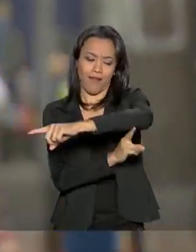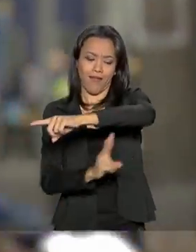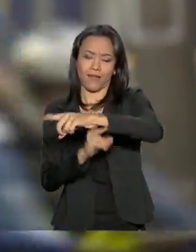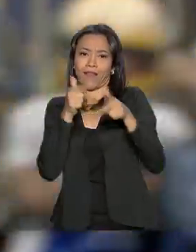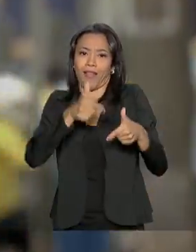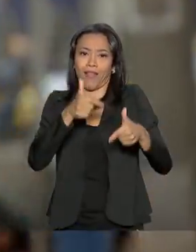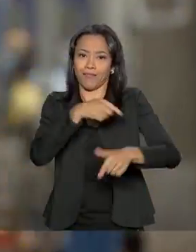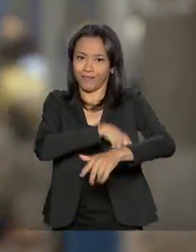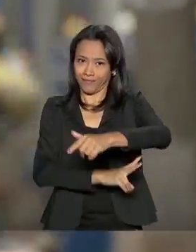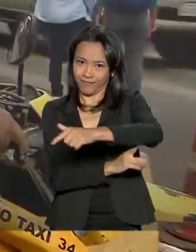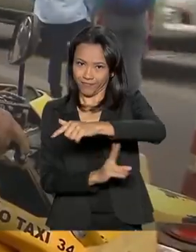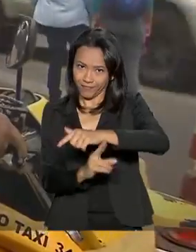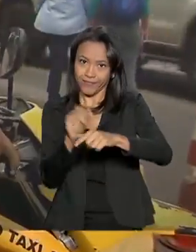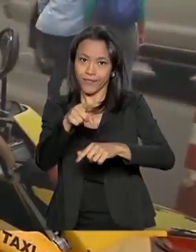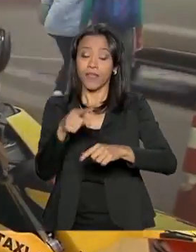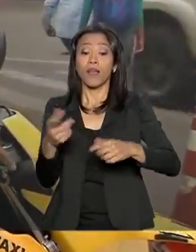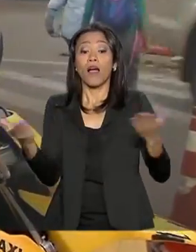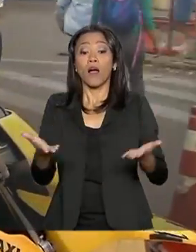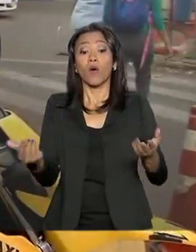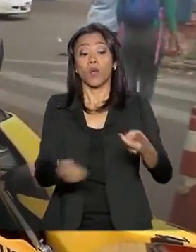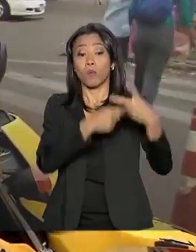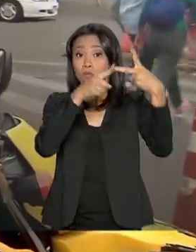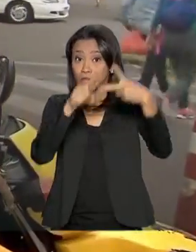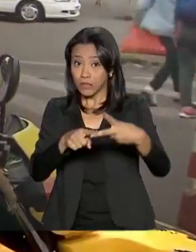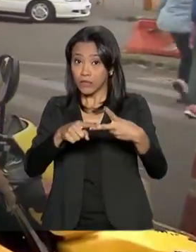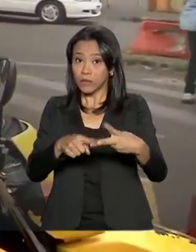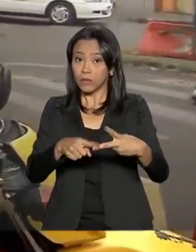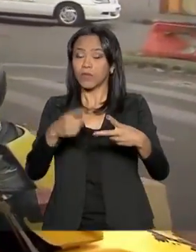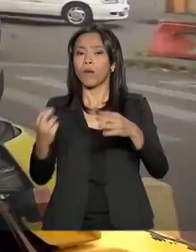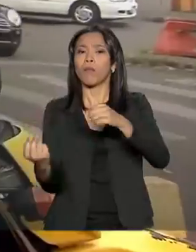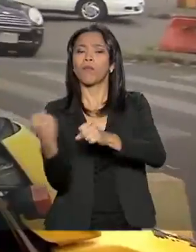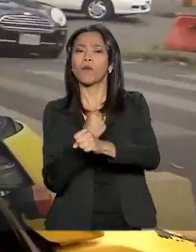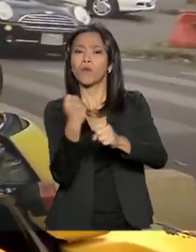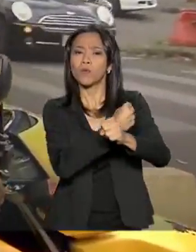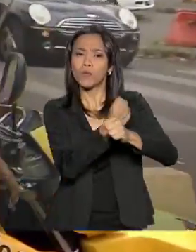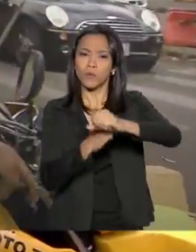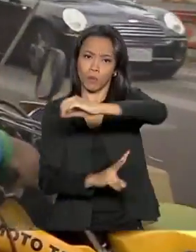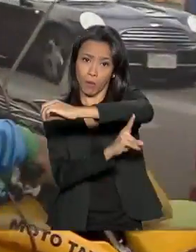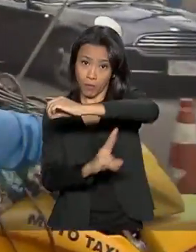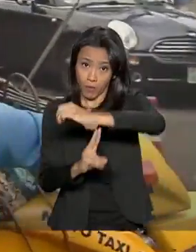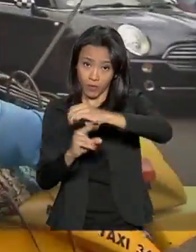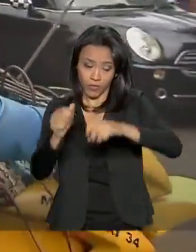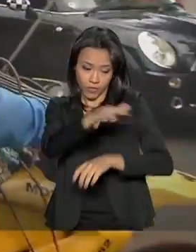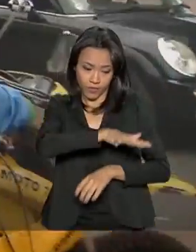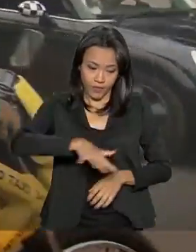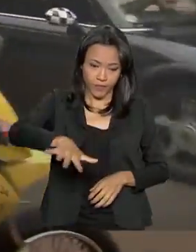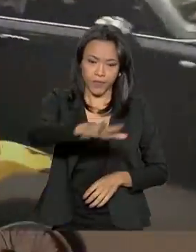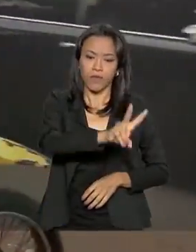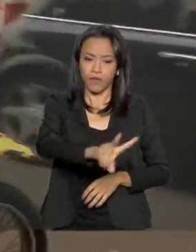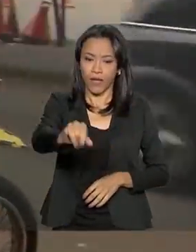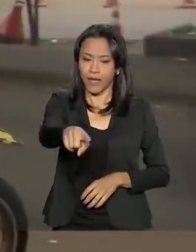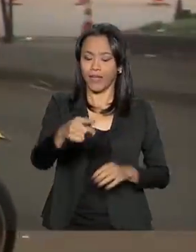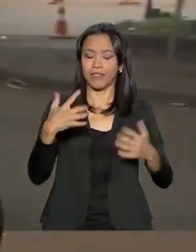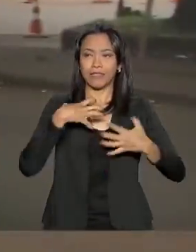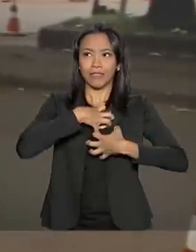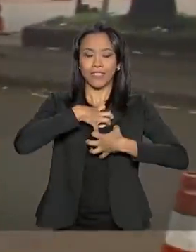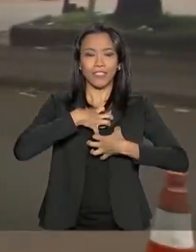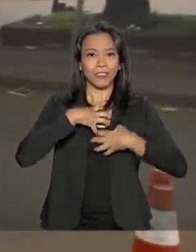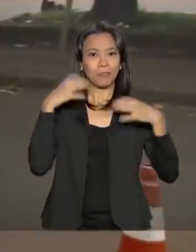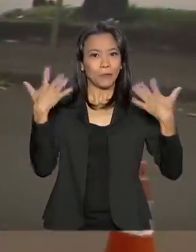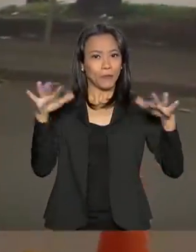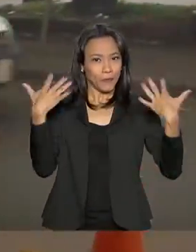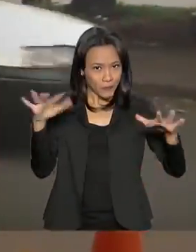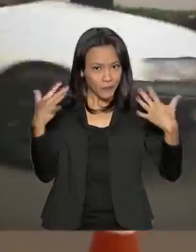passando sobre o rio Paraná. Agora, uma segunda ponte entre os dois países será construída na região. Laurindo comemora e diz que o